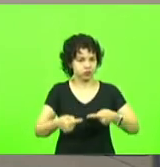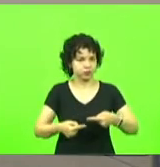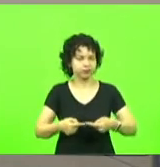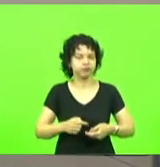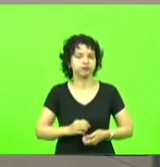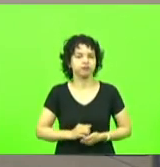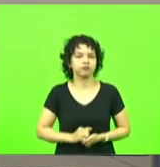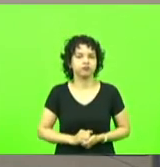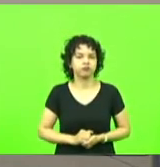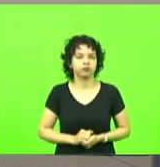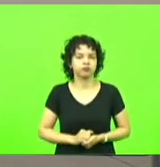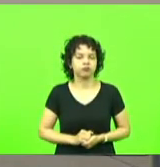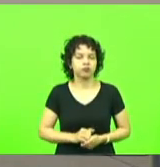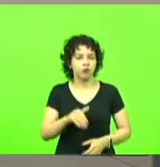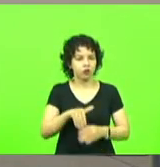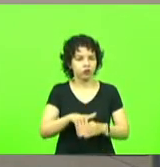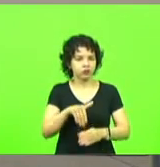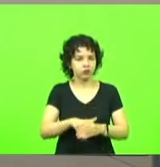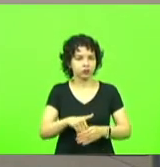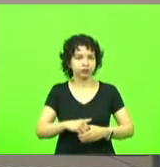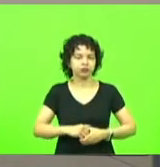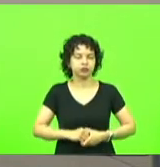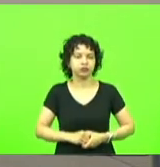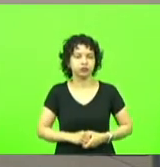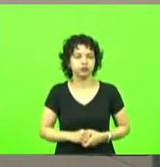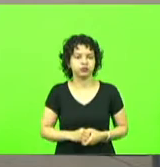não havendo quem queira discutir em votação